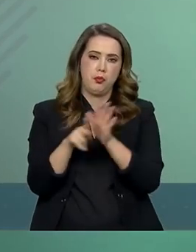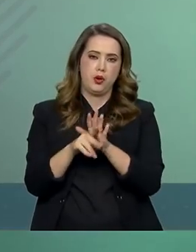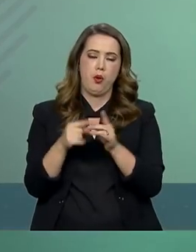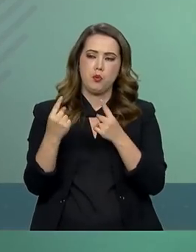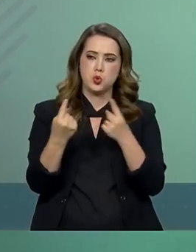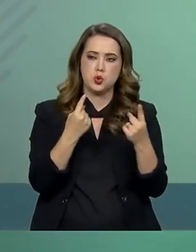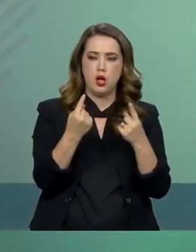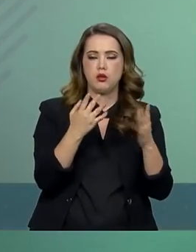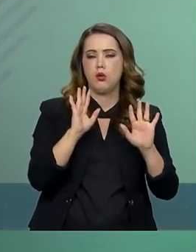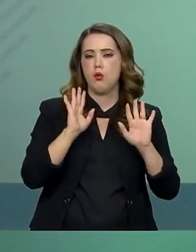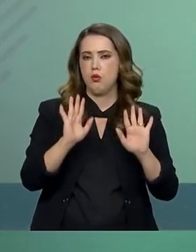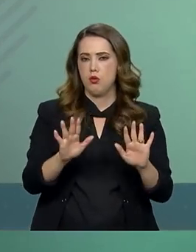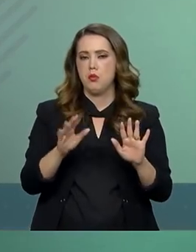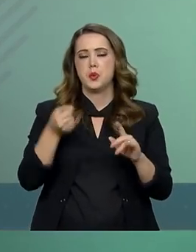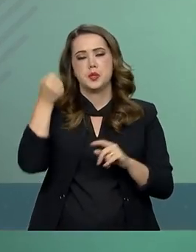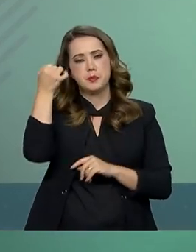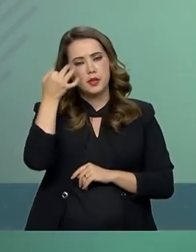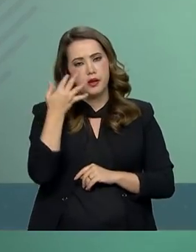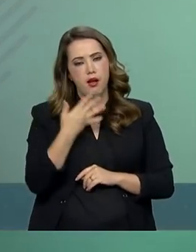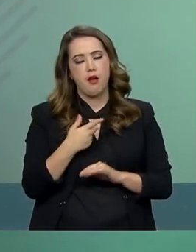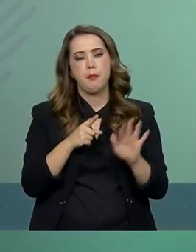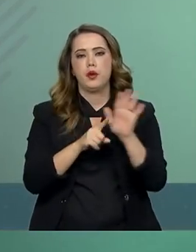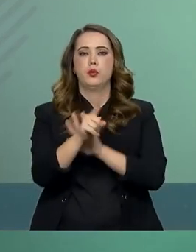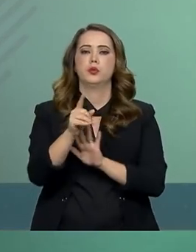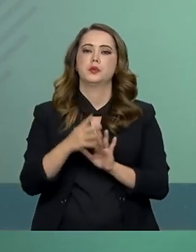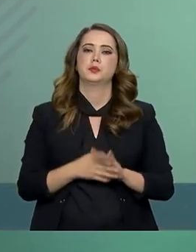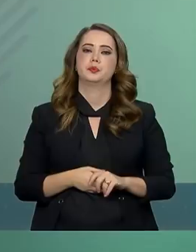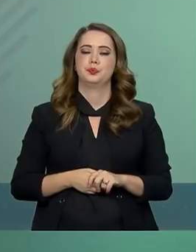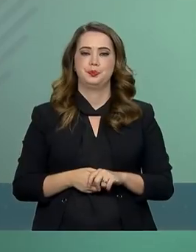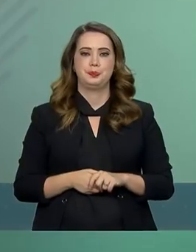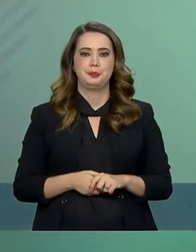possuem naturalmente para aclarar o seu questionamento.